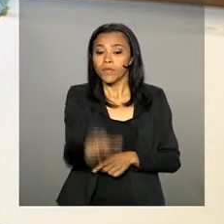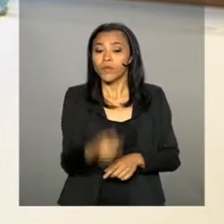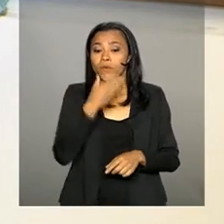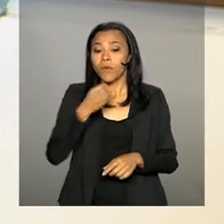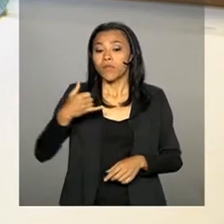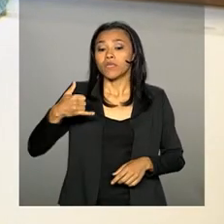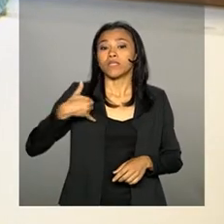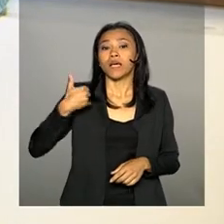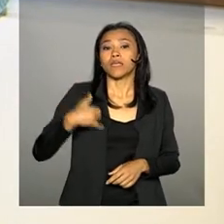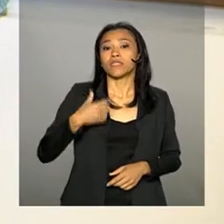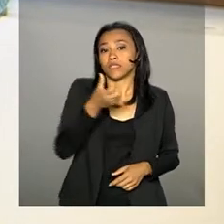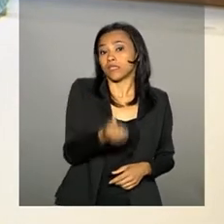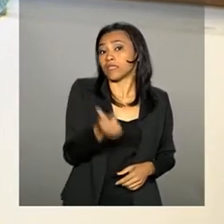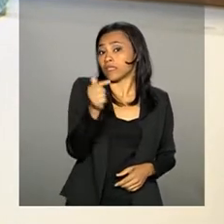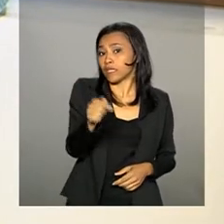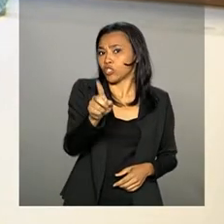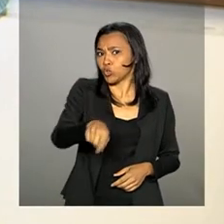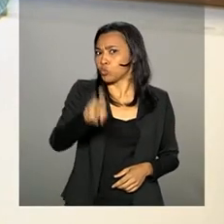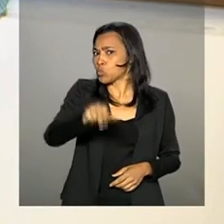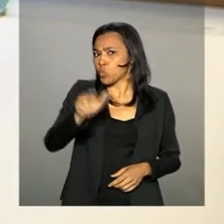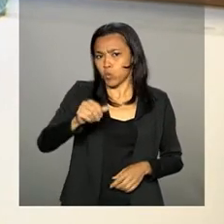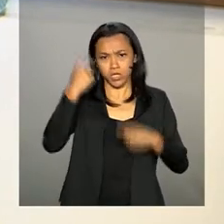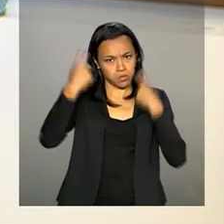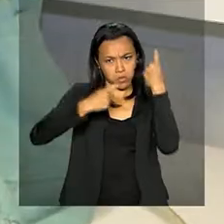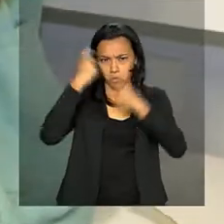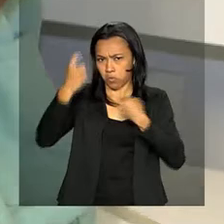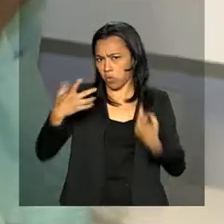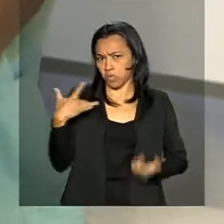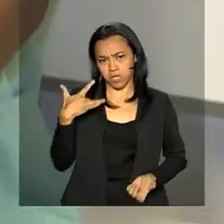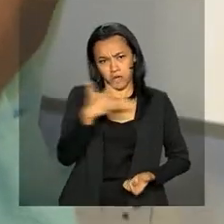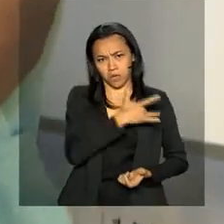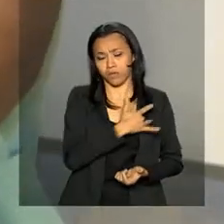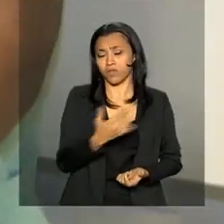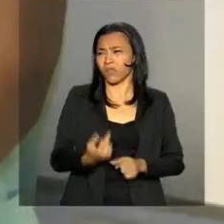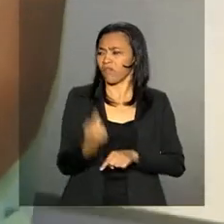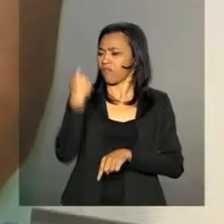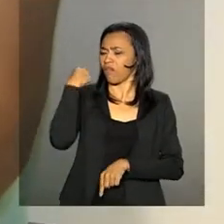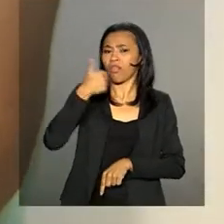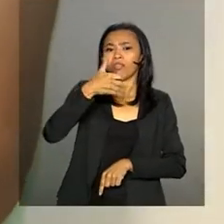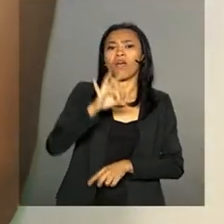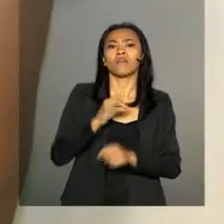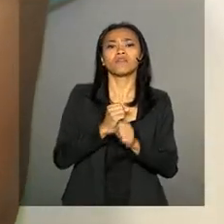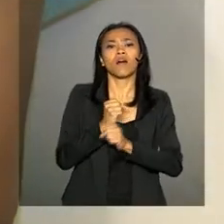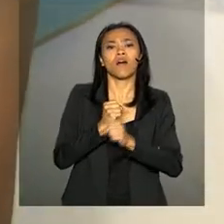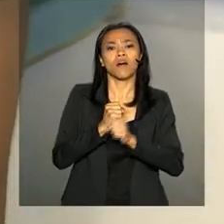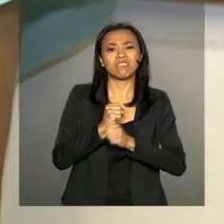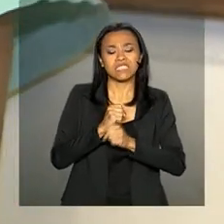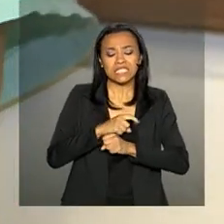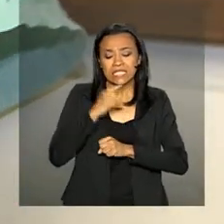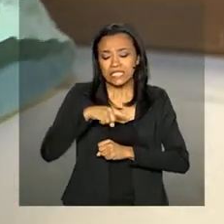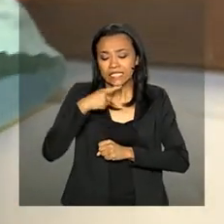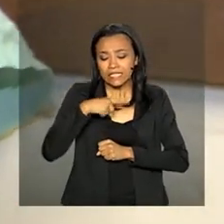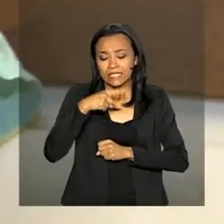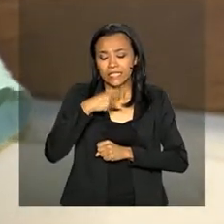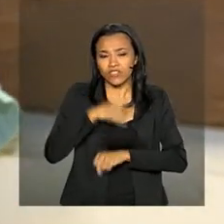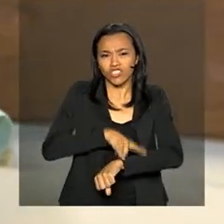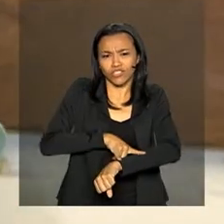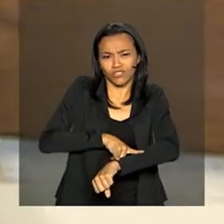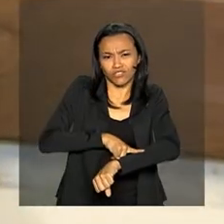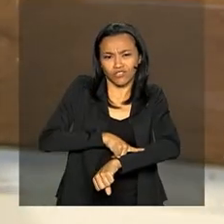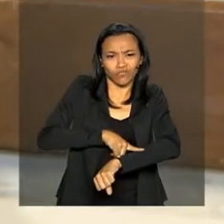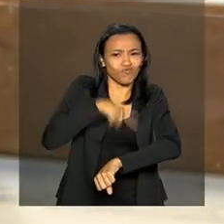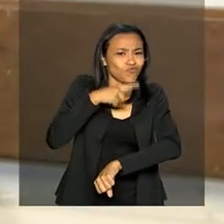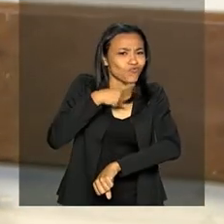anos, também conta que nunca se preocupou com a saúde. Dez anos atrás, começou a ter dificuldades na hora de urinar.